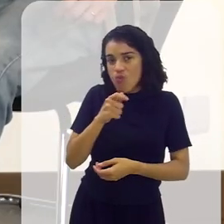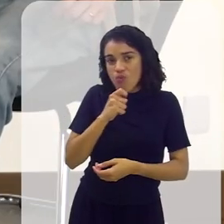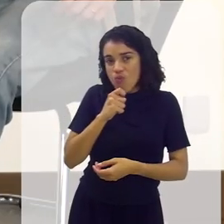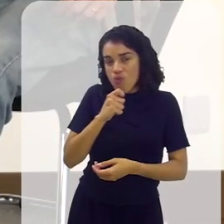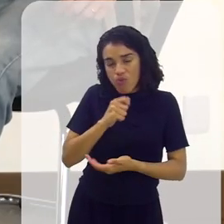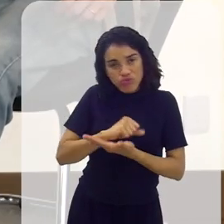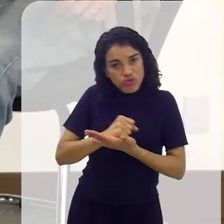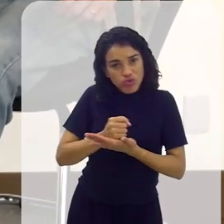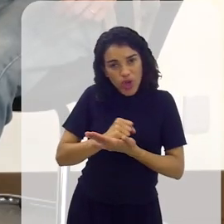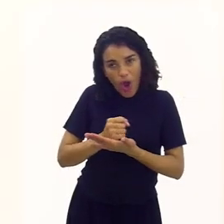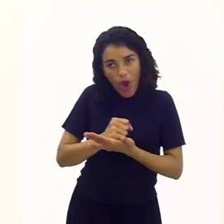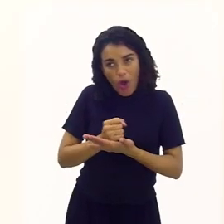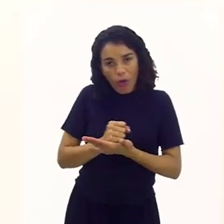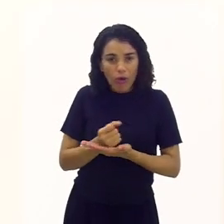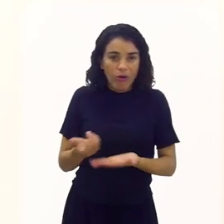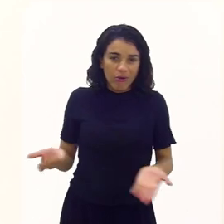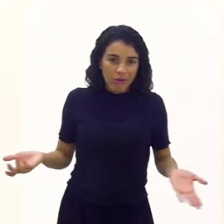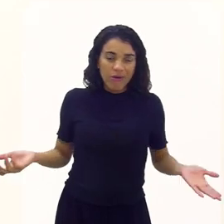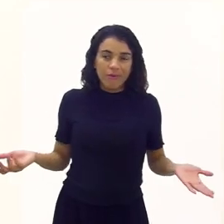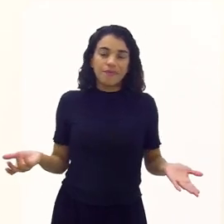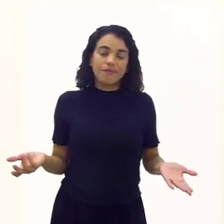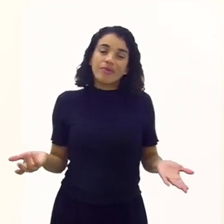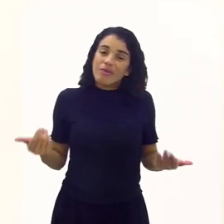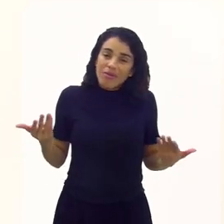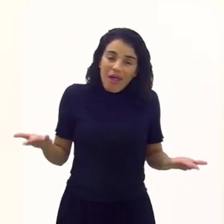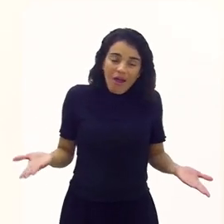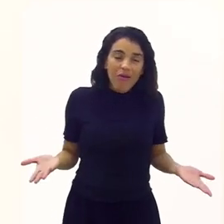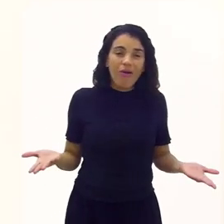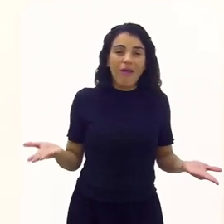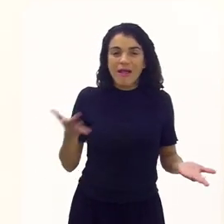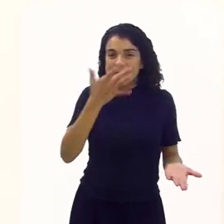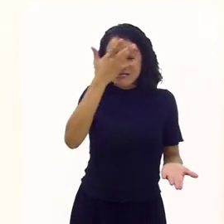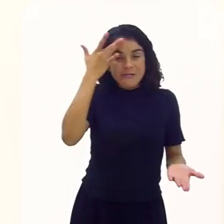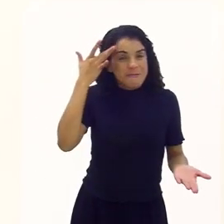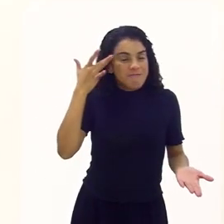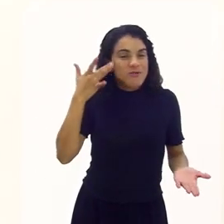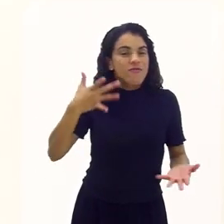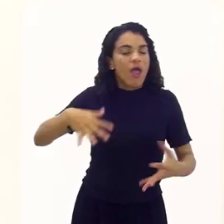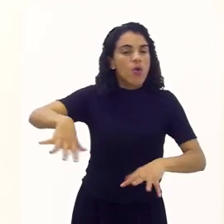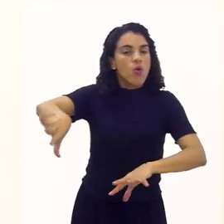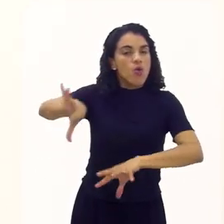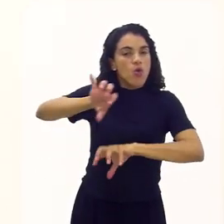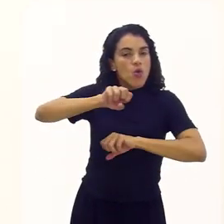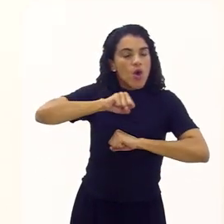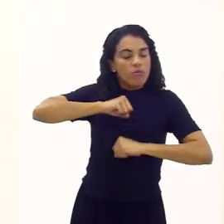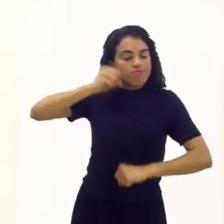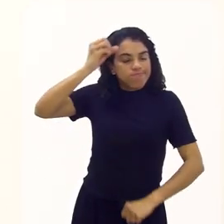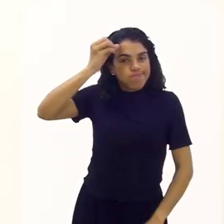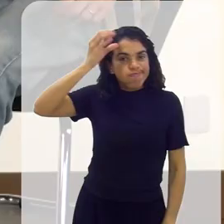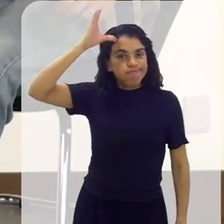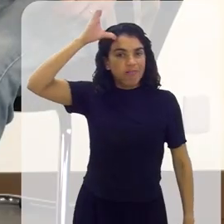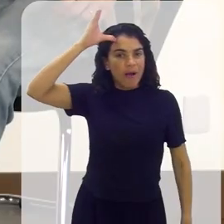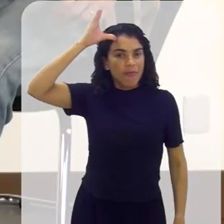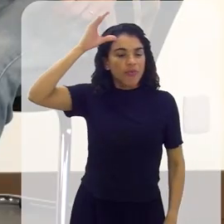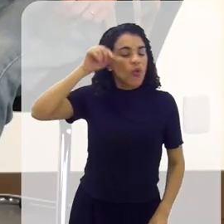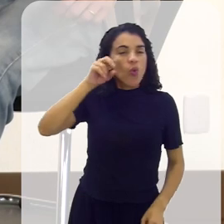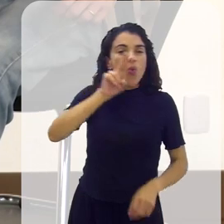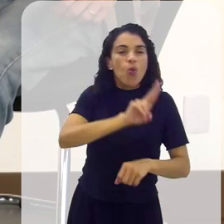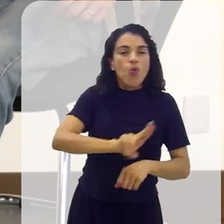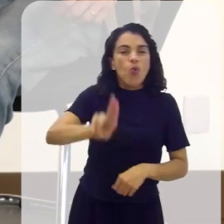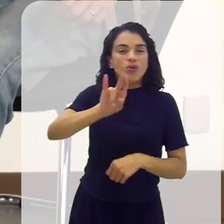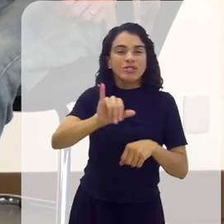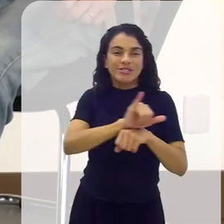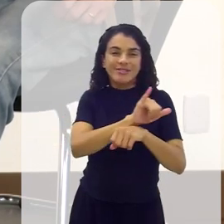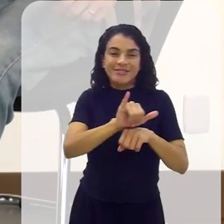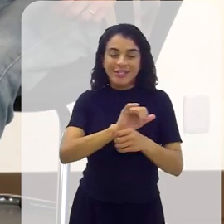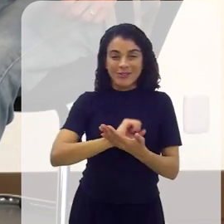tinha esse número tão grande de mulheres que jogam games. Então, essas pessoas vão absorver conhecimento através de uma diversão.